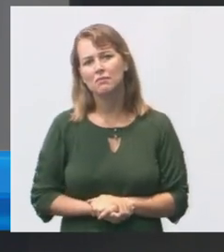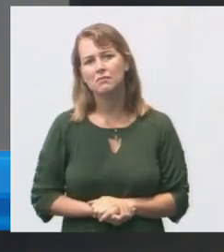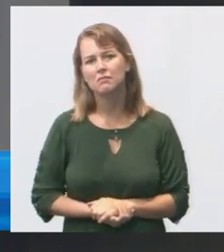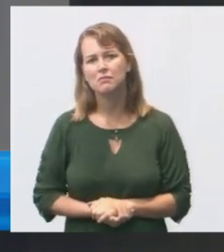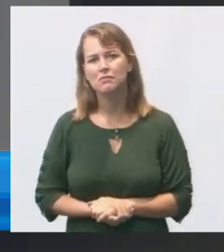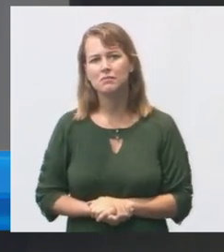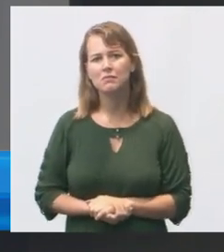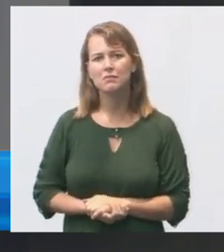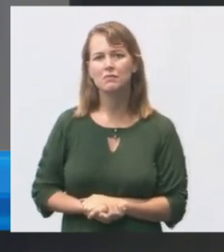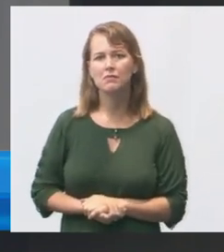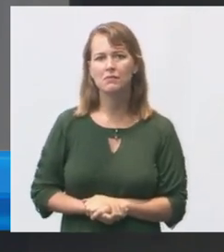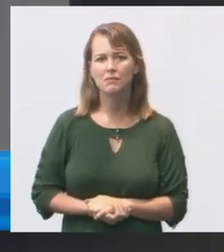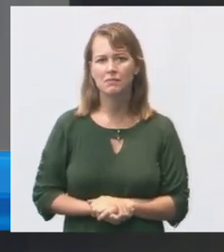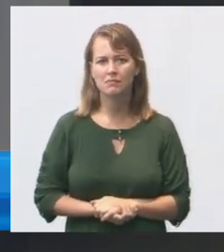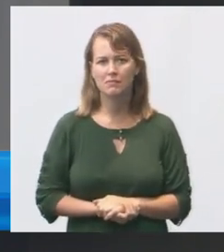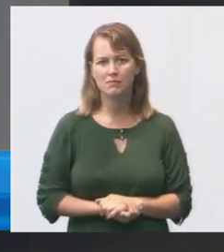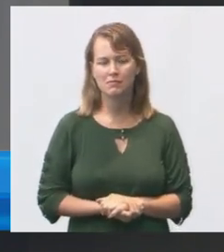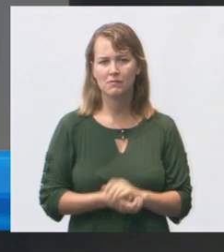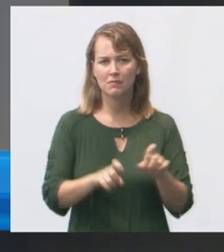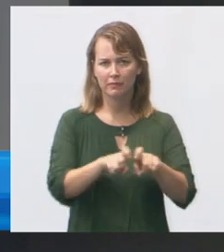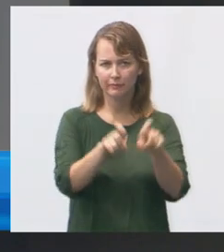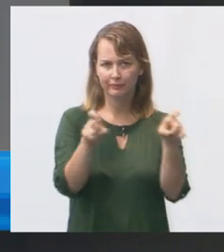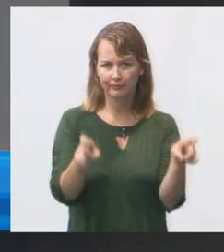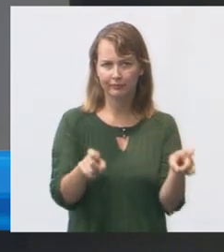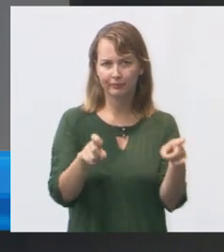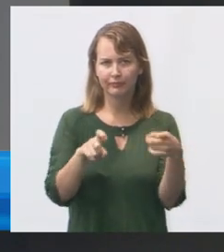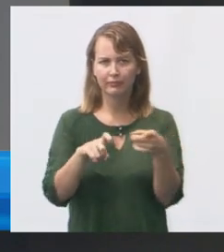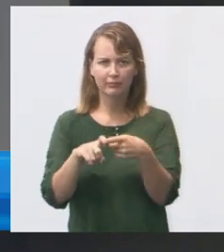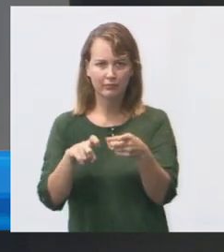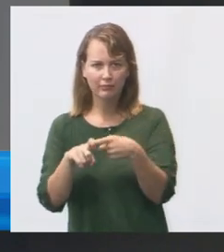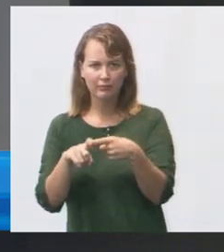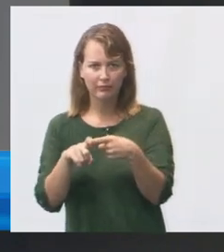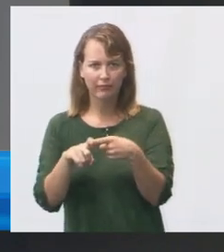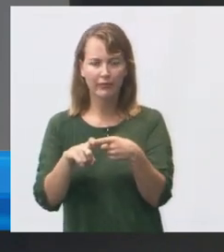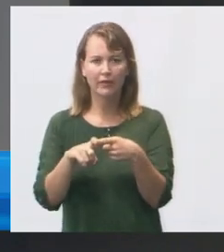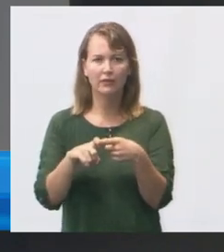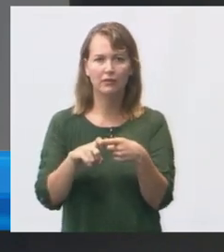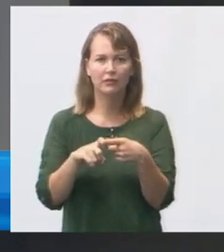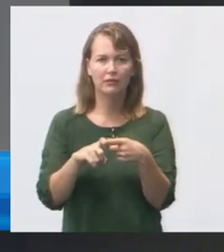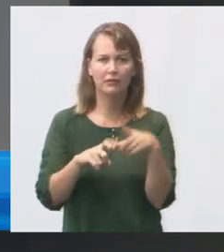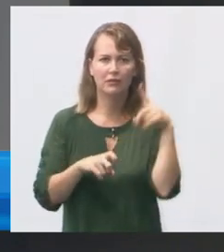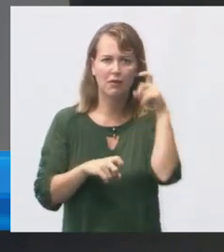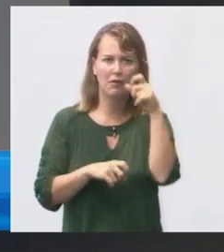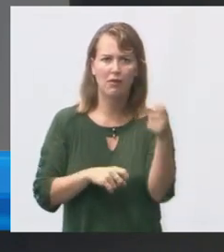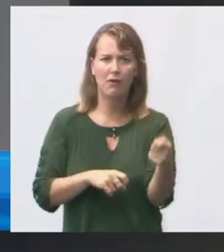aí também o consultório de ginecologia médicos tá difícil de passá-lo tá